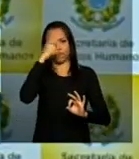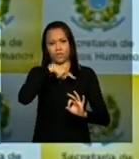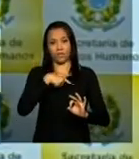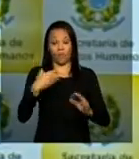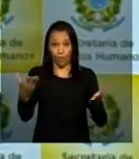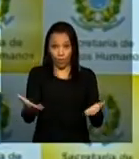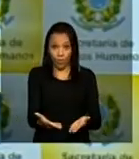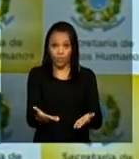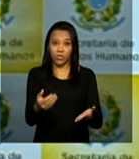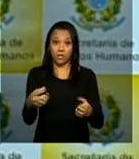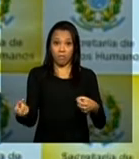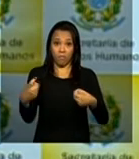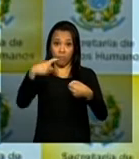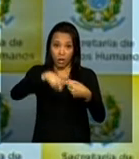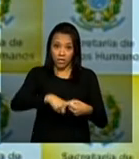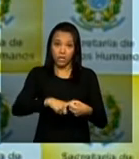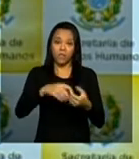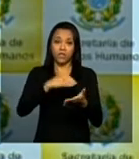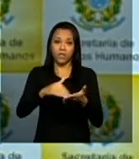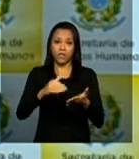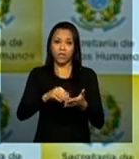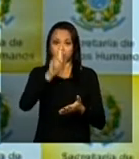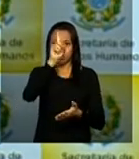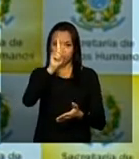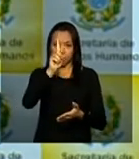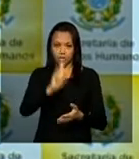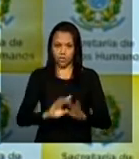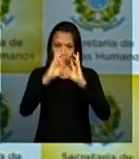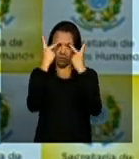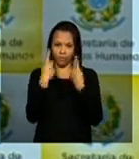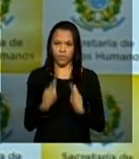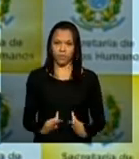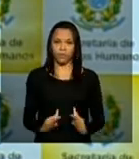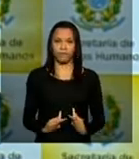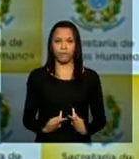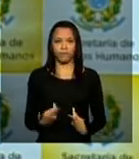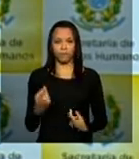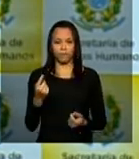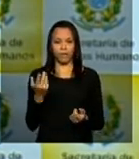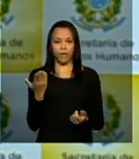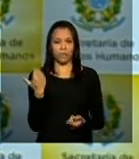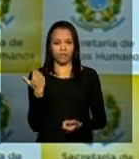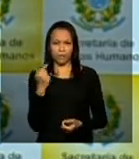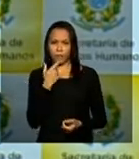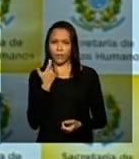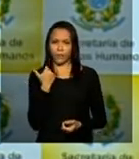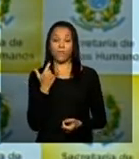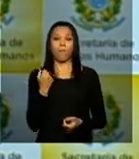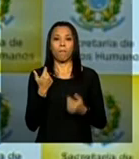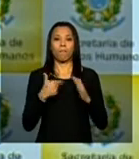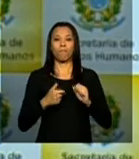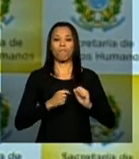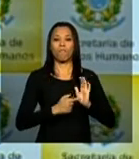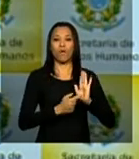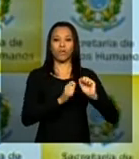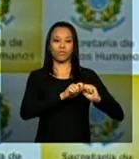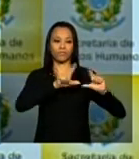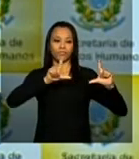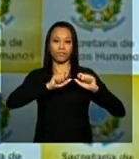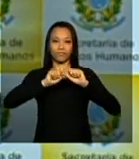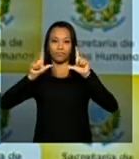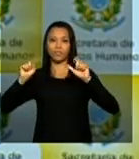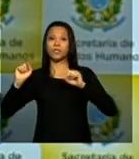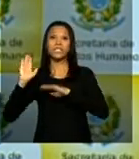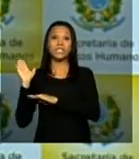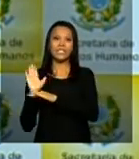secretaria de direitos humanos o ministério da cultura realizou recentemente a nona mostra de cinema e direitos